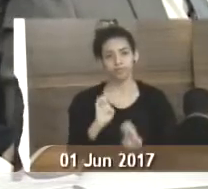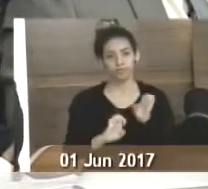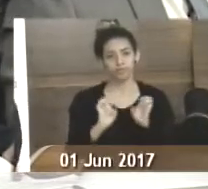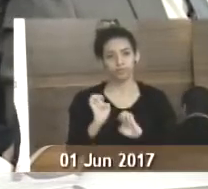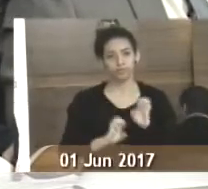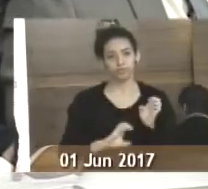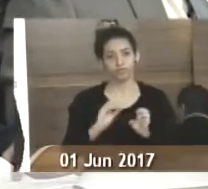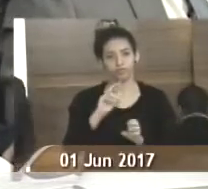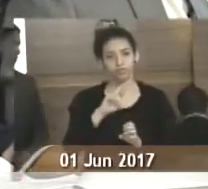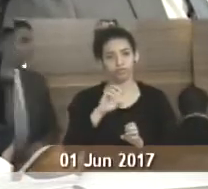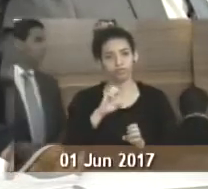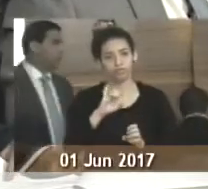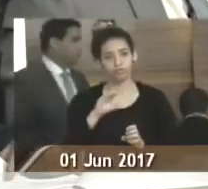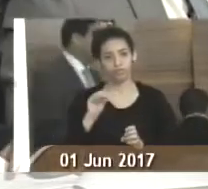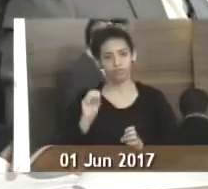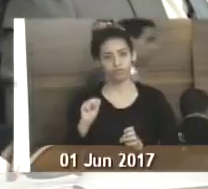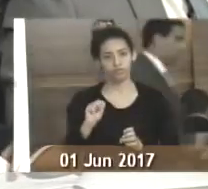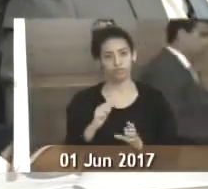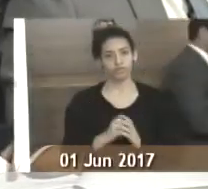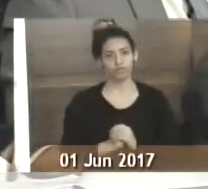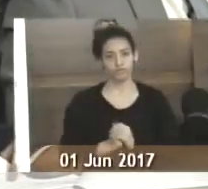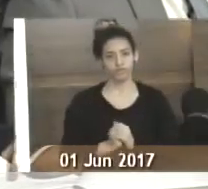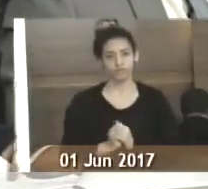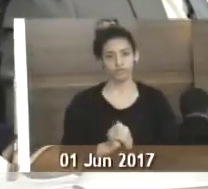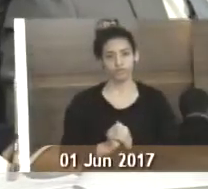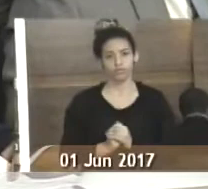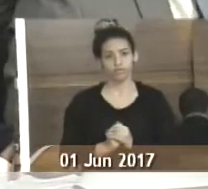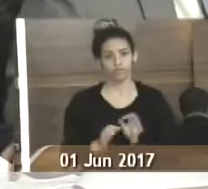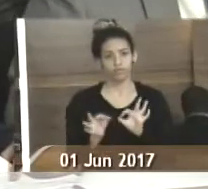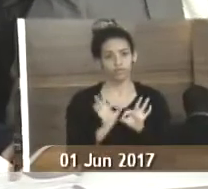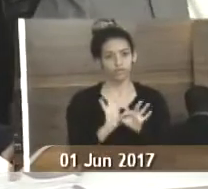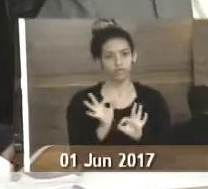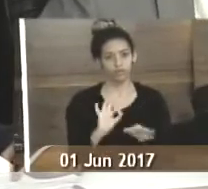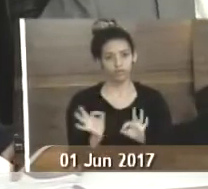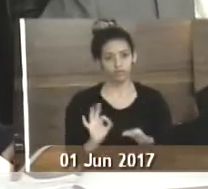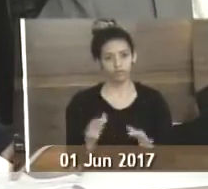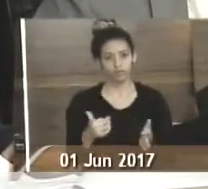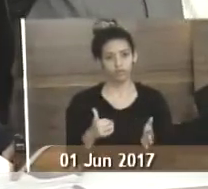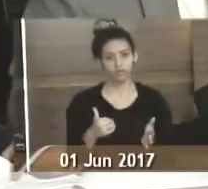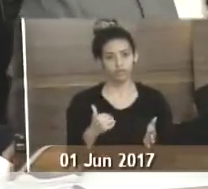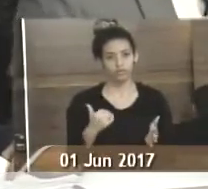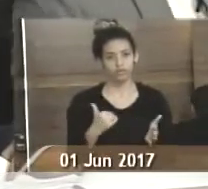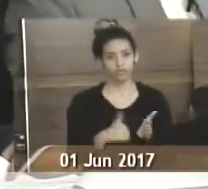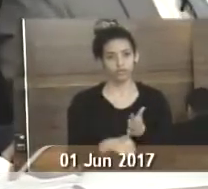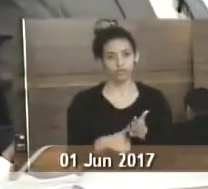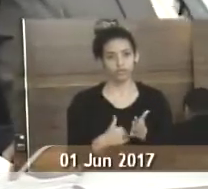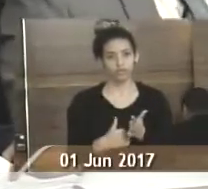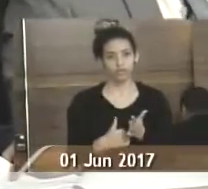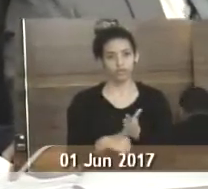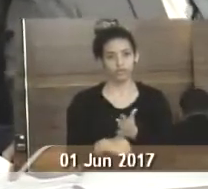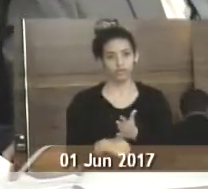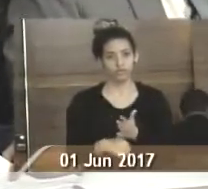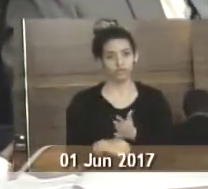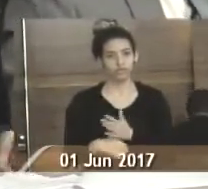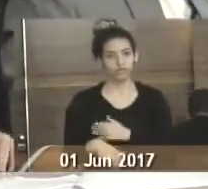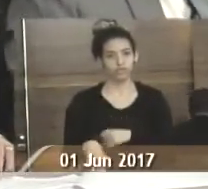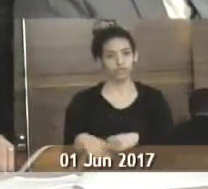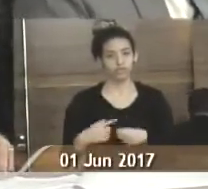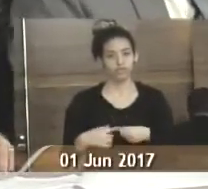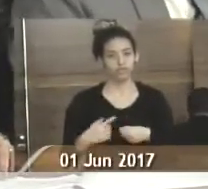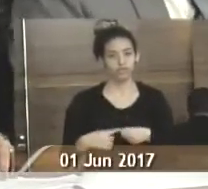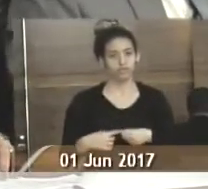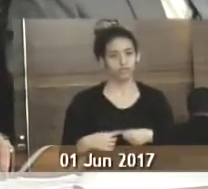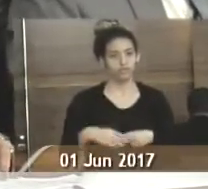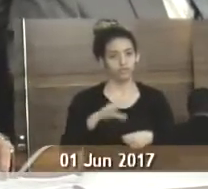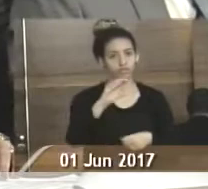Brasileira de Correios e de Telégrafos Correios a regularização da entrega de correspondência na rua Macaé, no bairro Campo